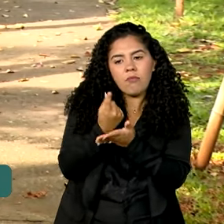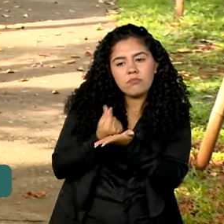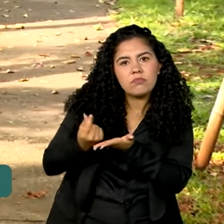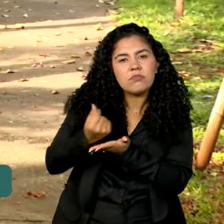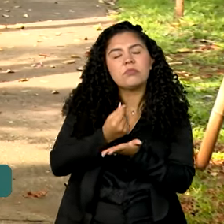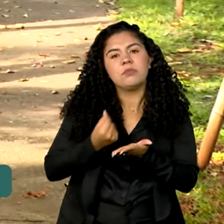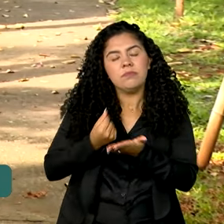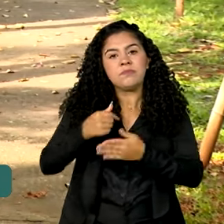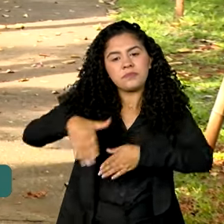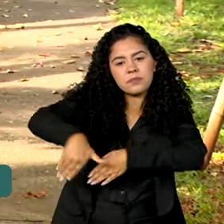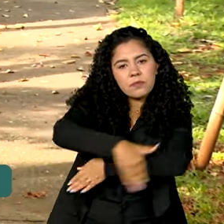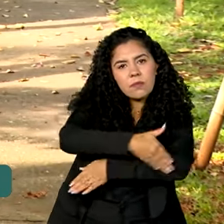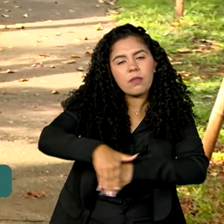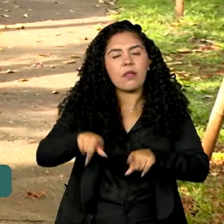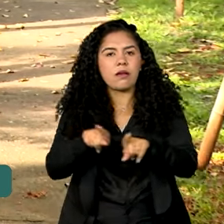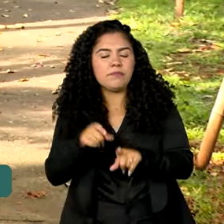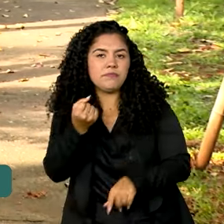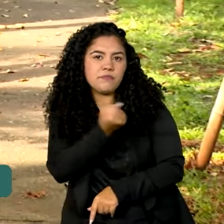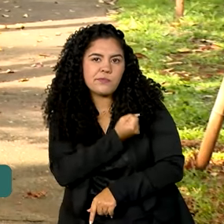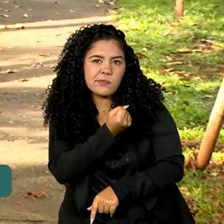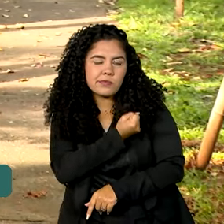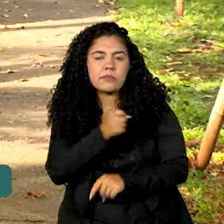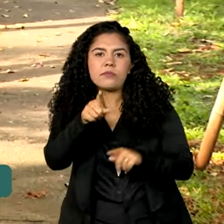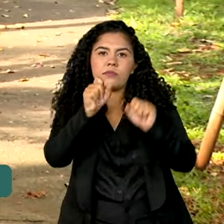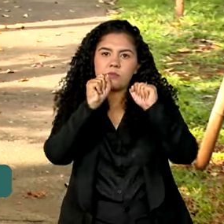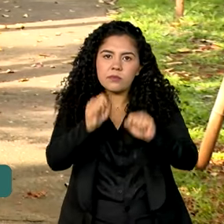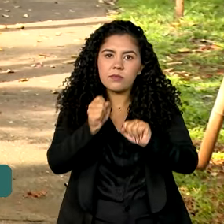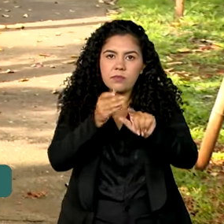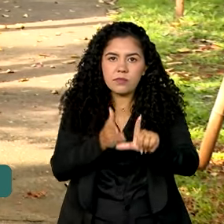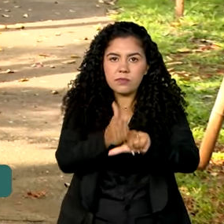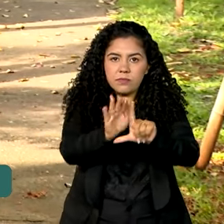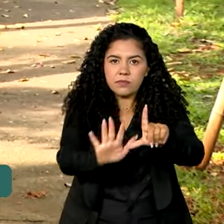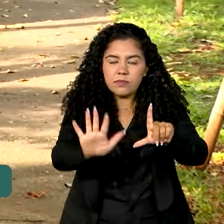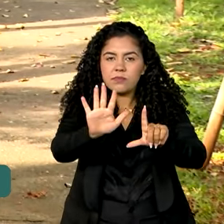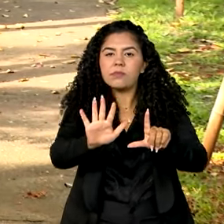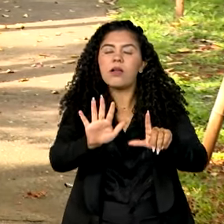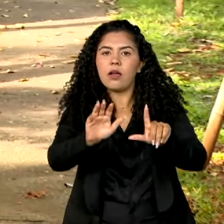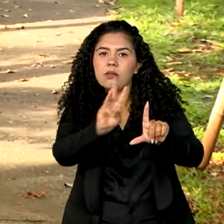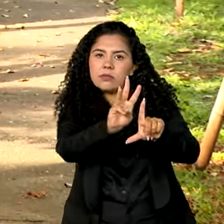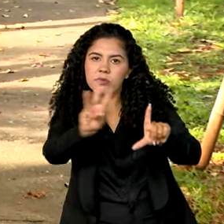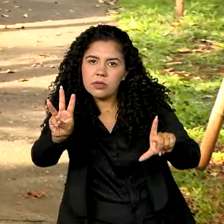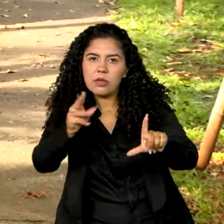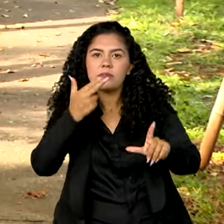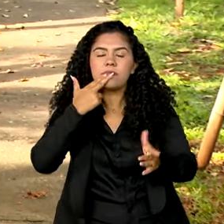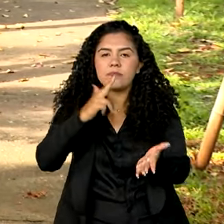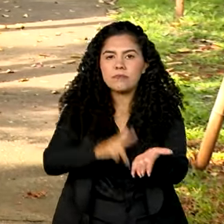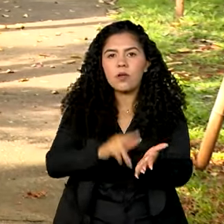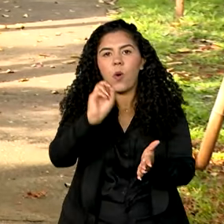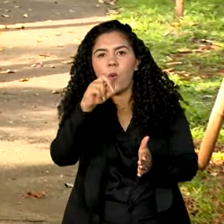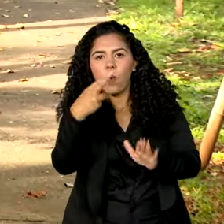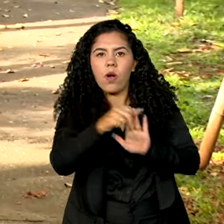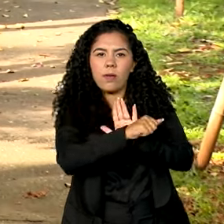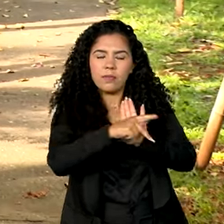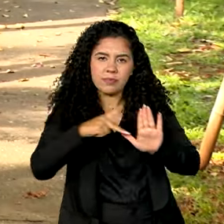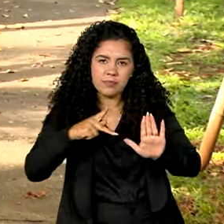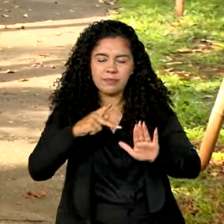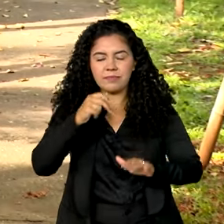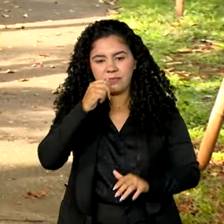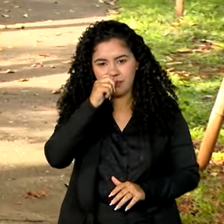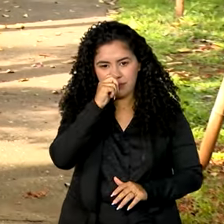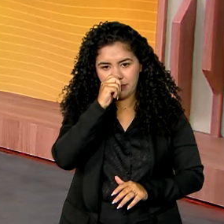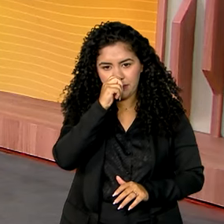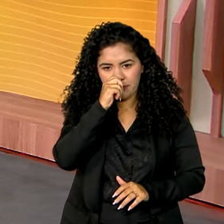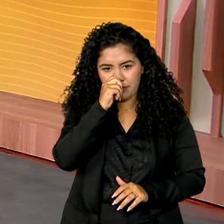horários de funcionamento das agências podem ser consultados no app e site dos Correios. De São Paulo, Adriana